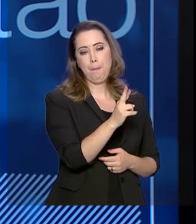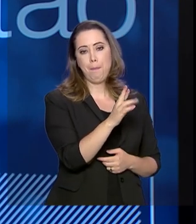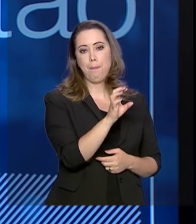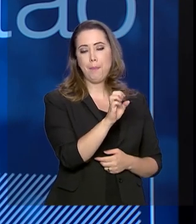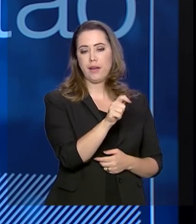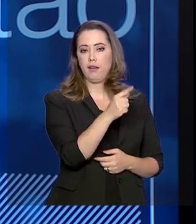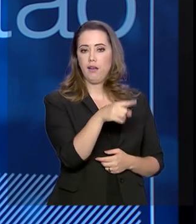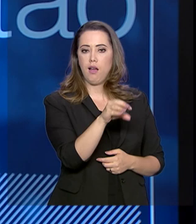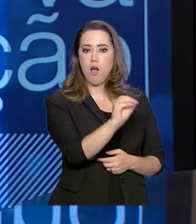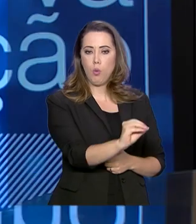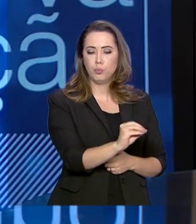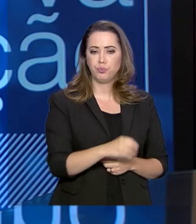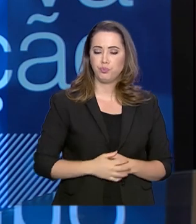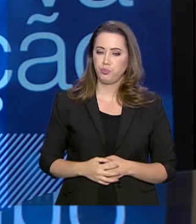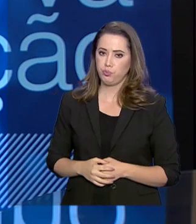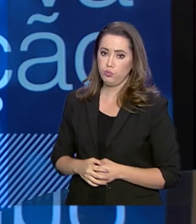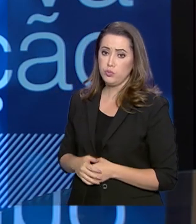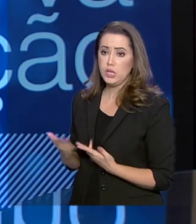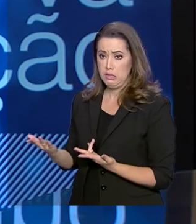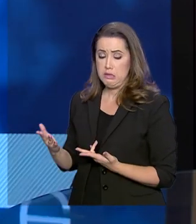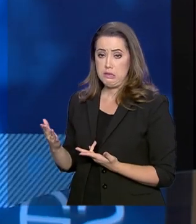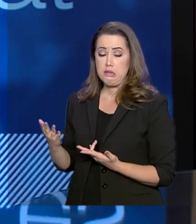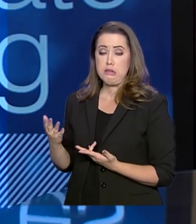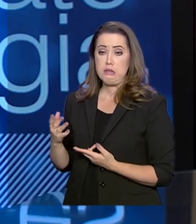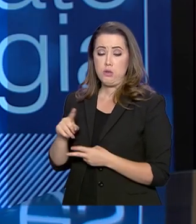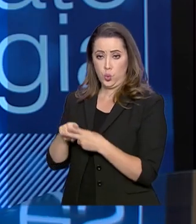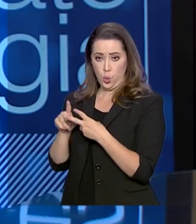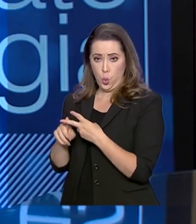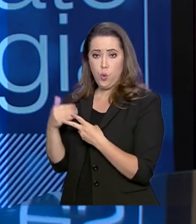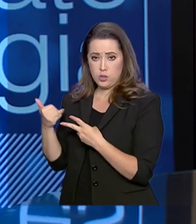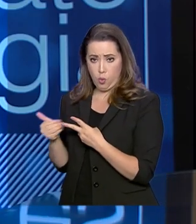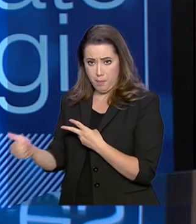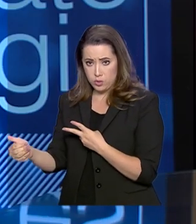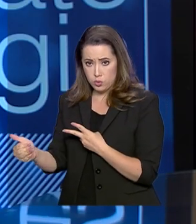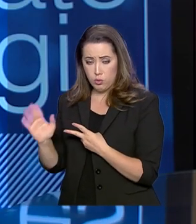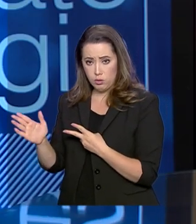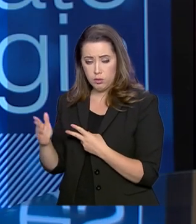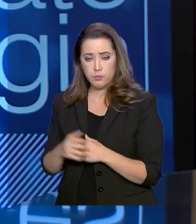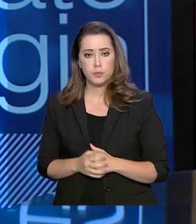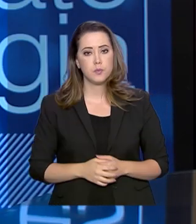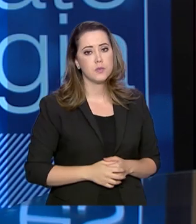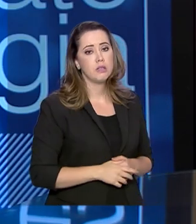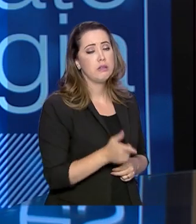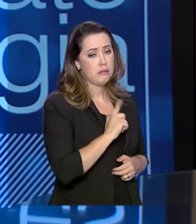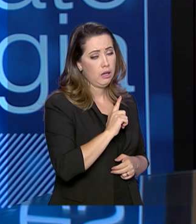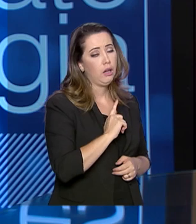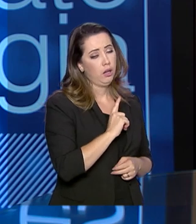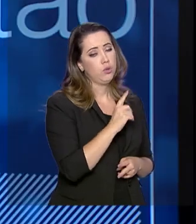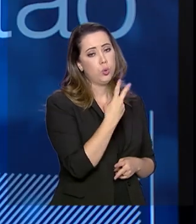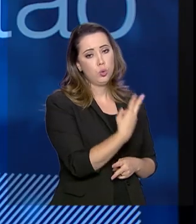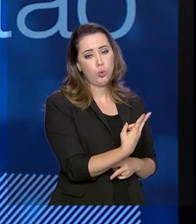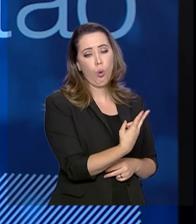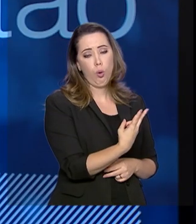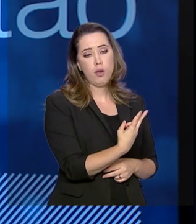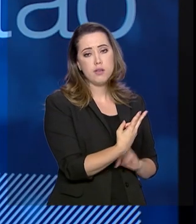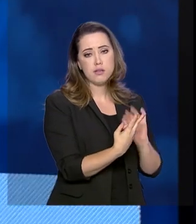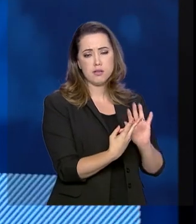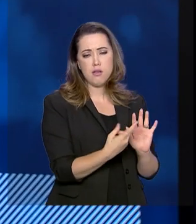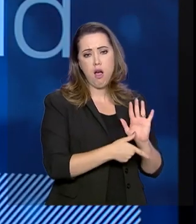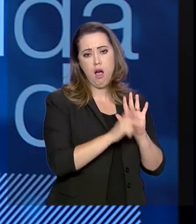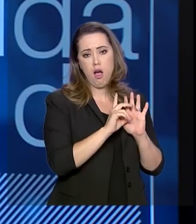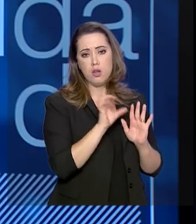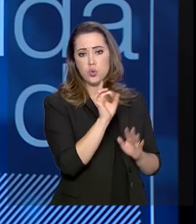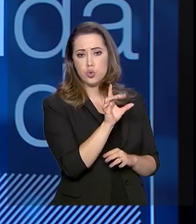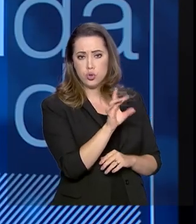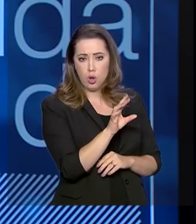e municípios. E são duas modalidades que foram colocadas em prática? Dois regimes de disputa. Nós tínhamos, até então, só o